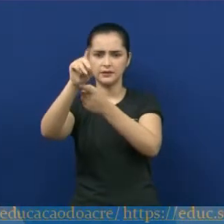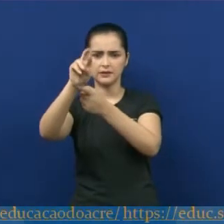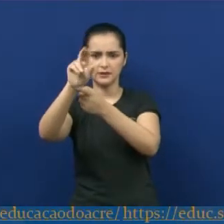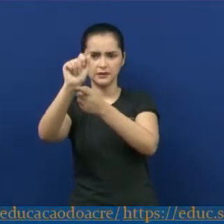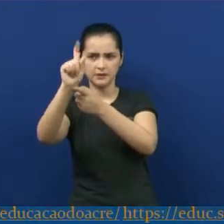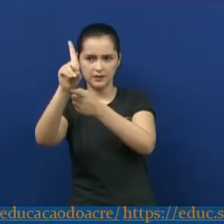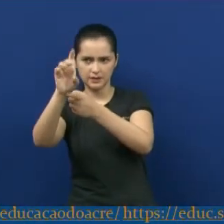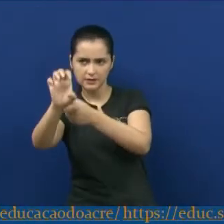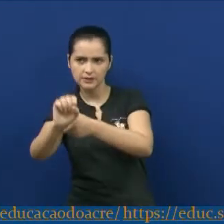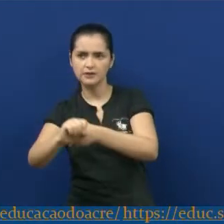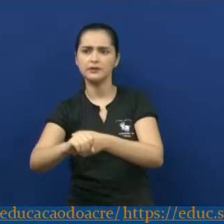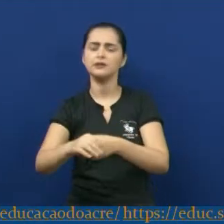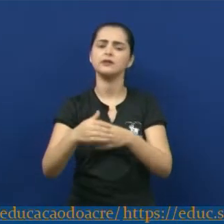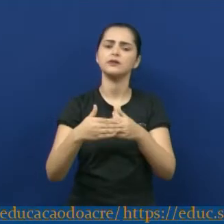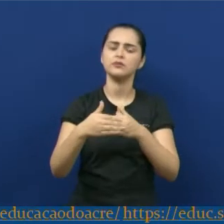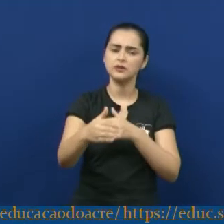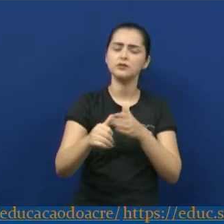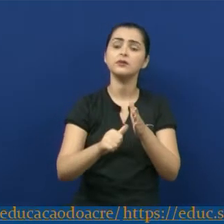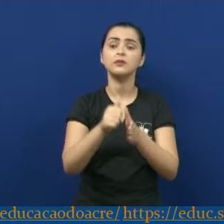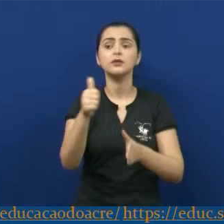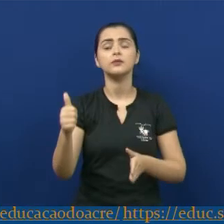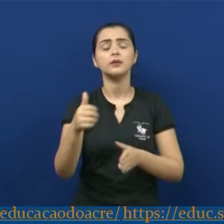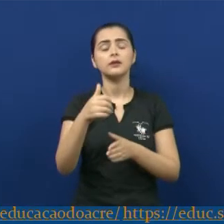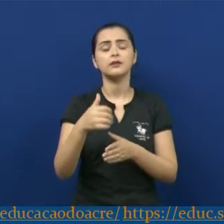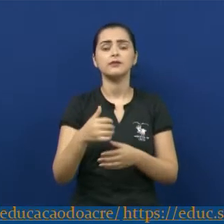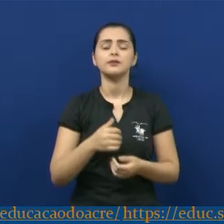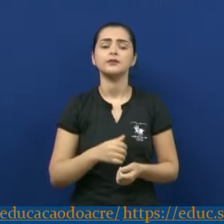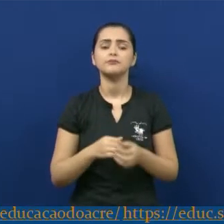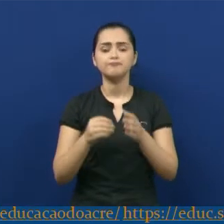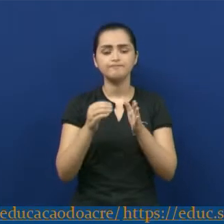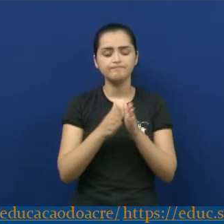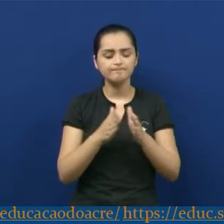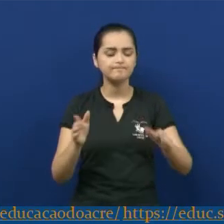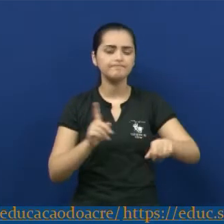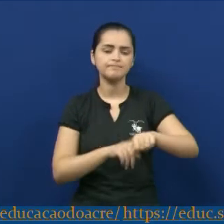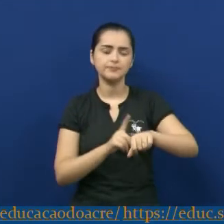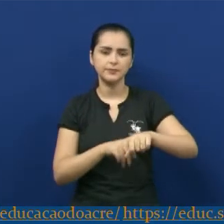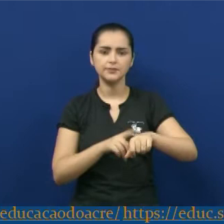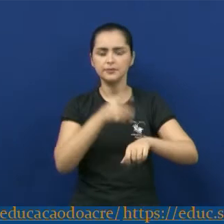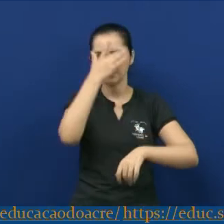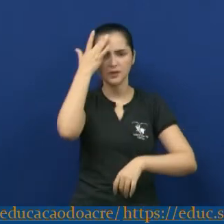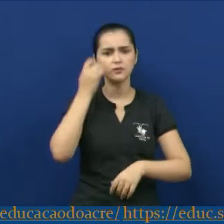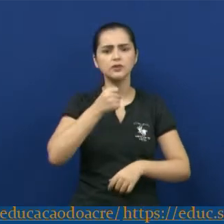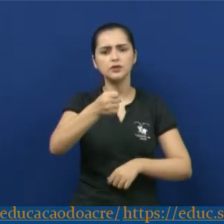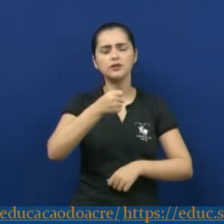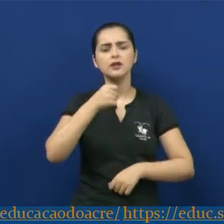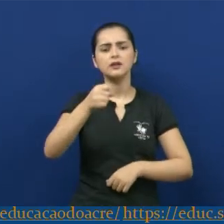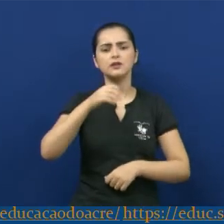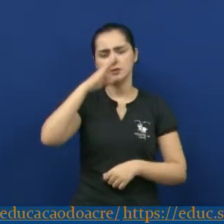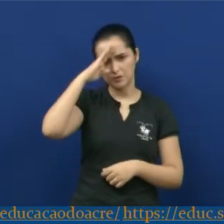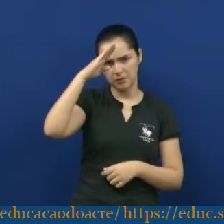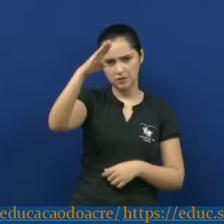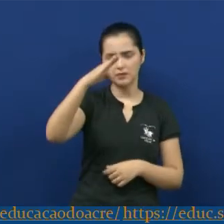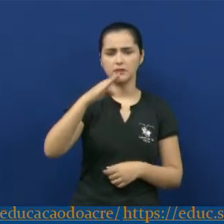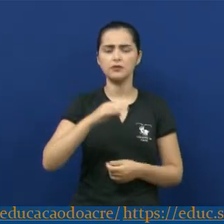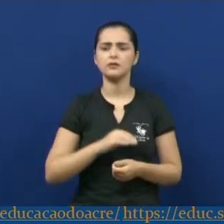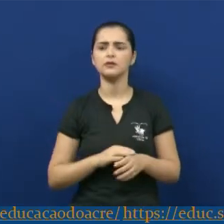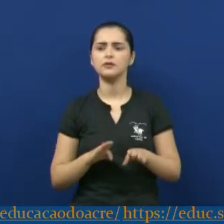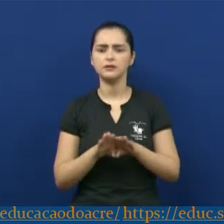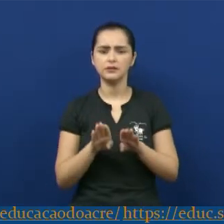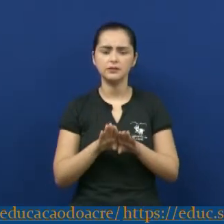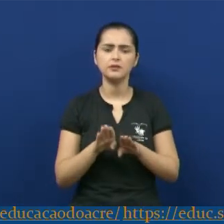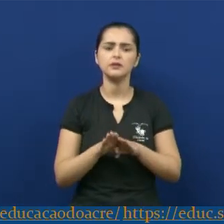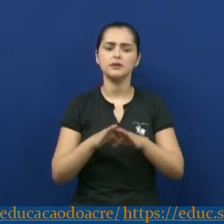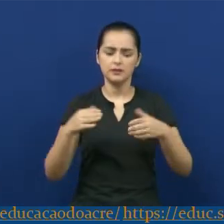1890 a 1954. Ele foi jornalista e militante do Partido Comunista, embora de origem